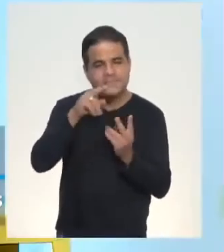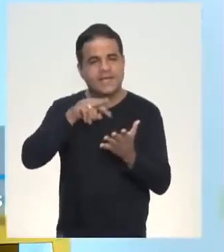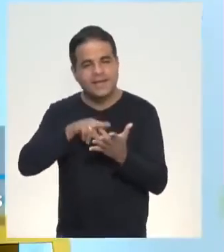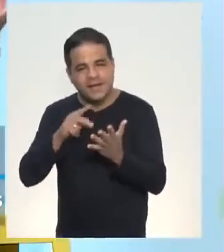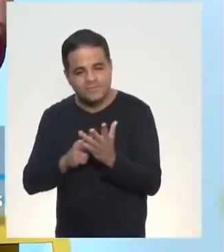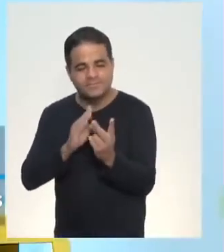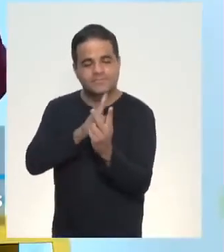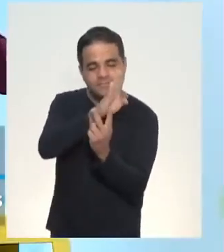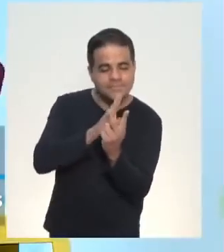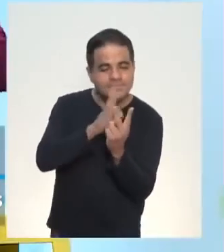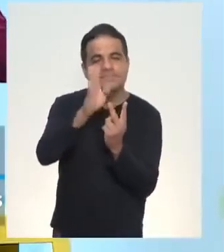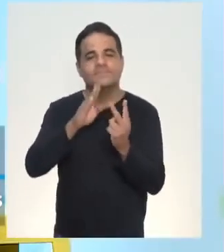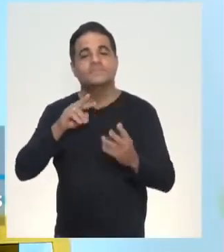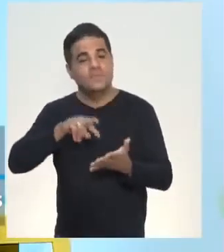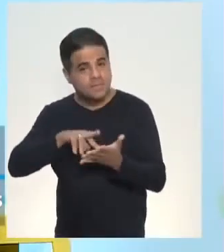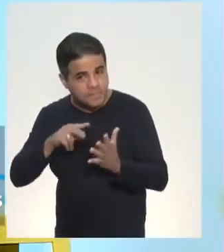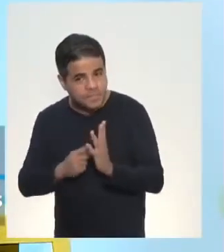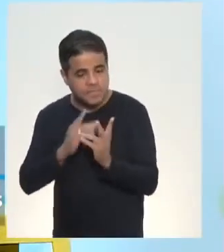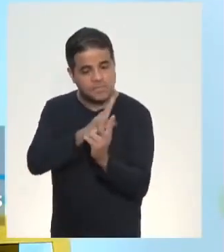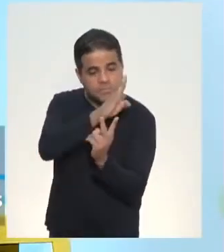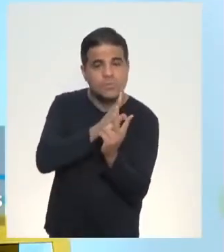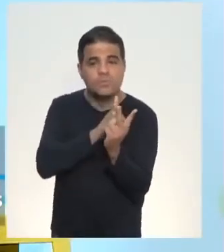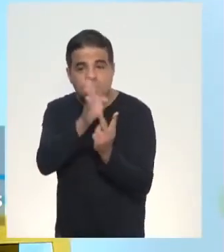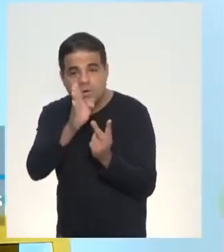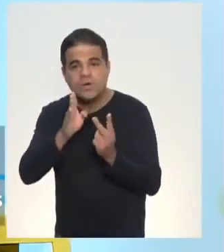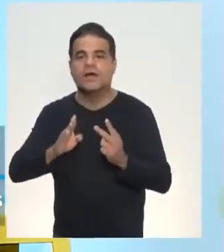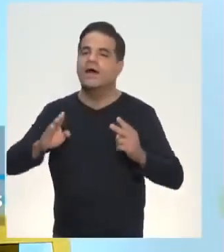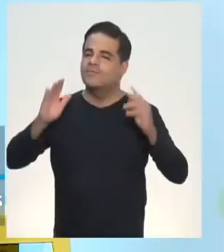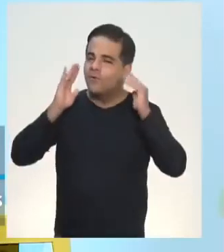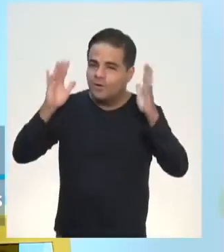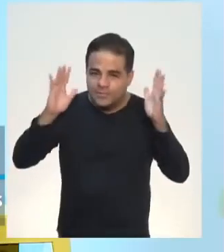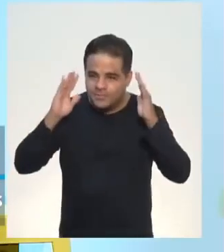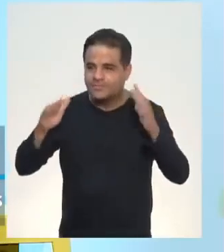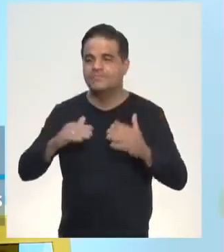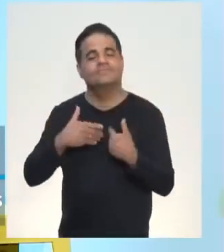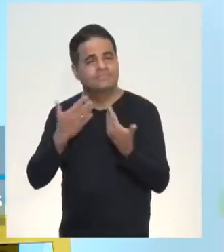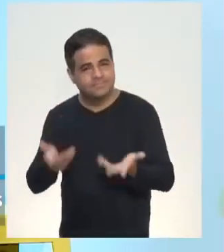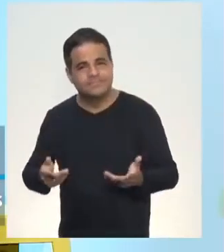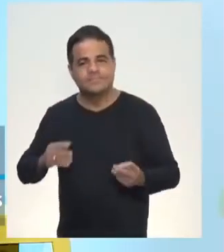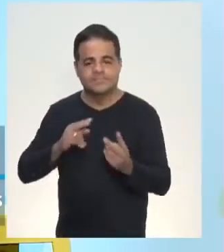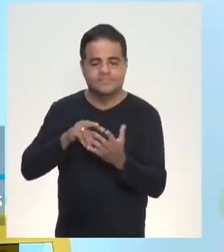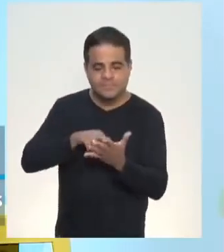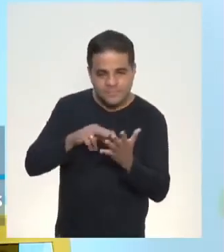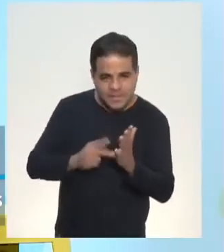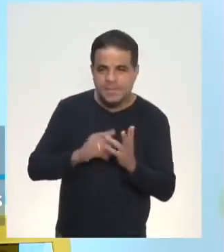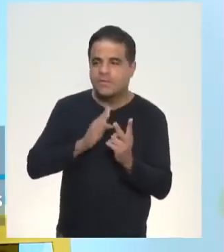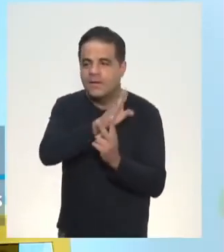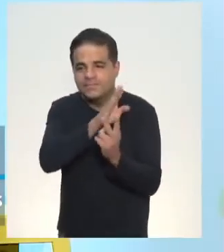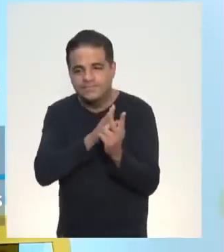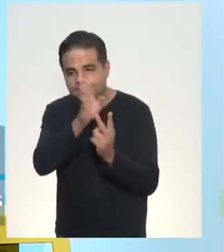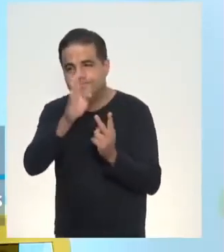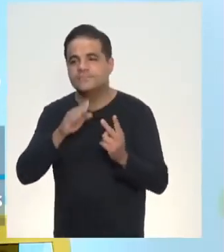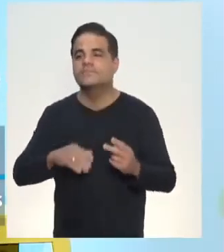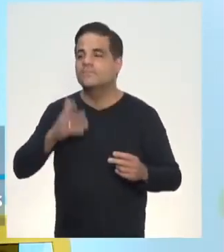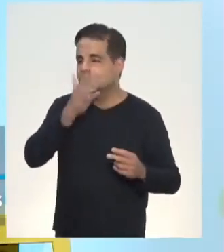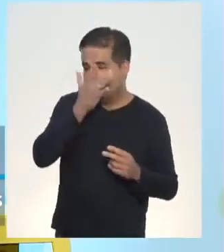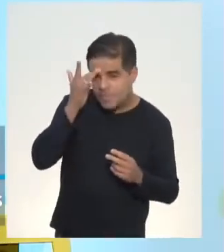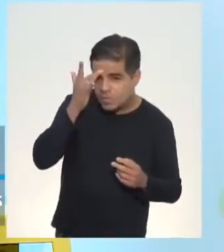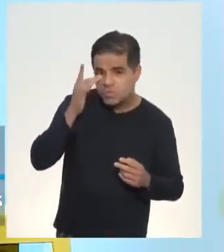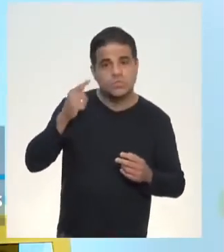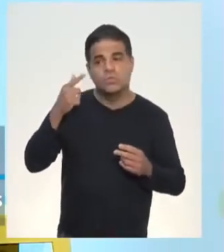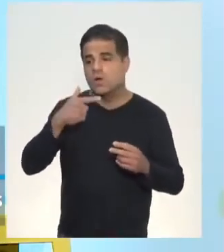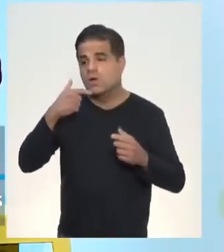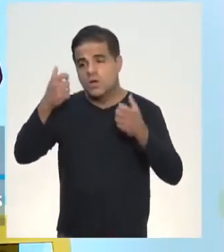não assumir as consequências do que ela disse. Pensem no que a gente acabou de falar. A pessoa não deixa claro o